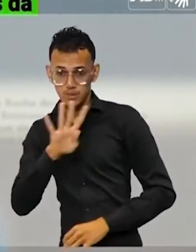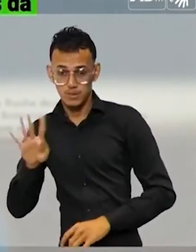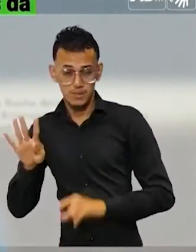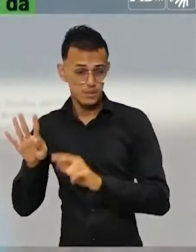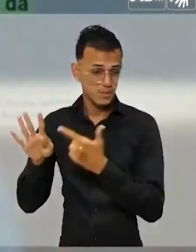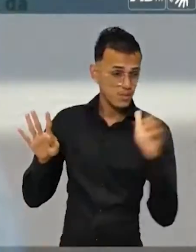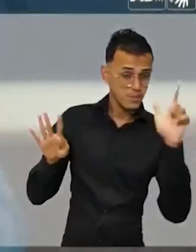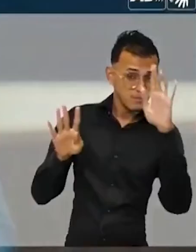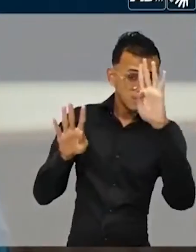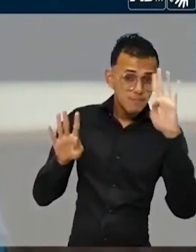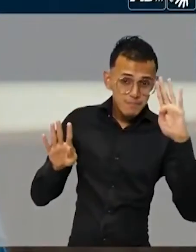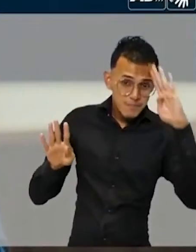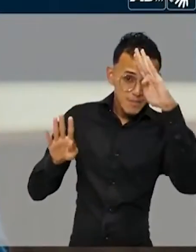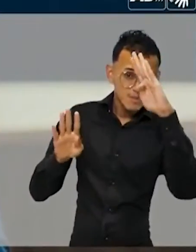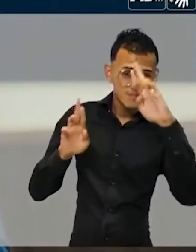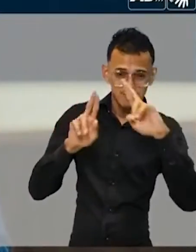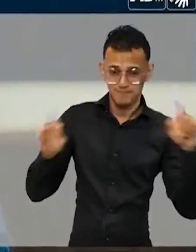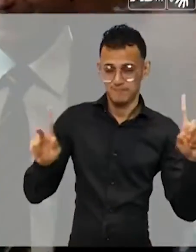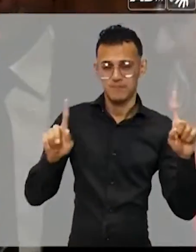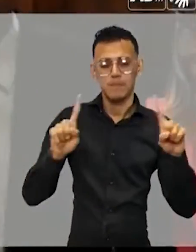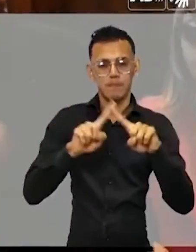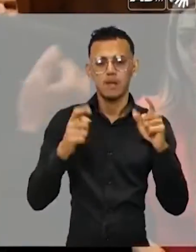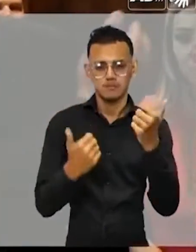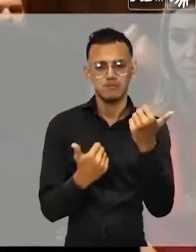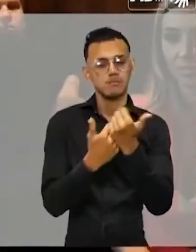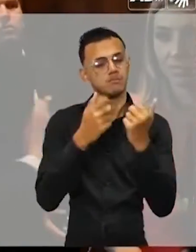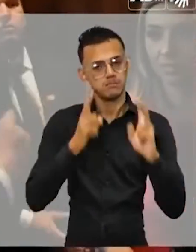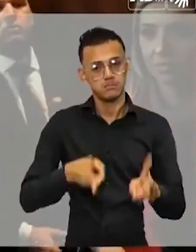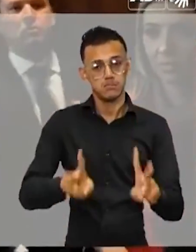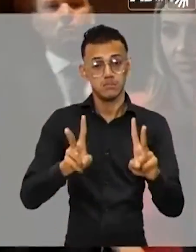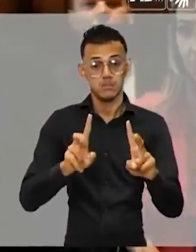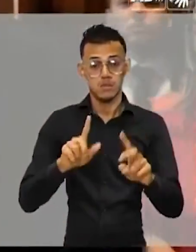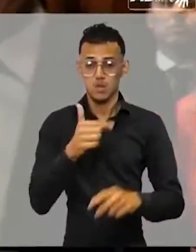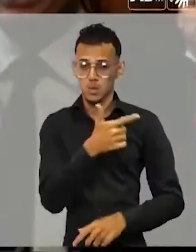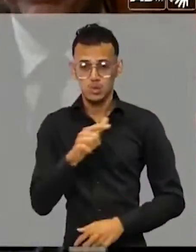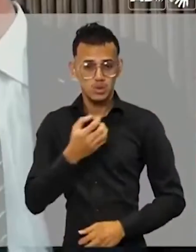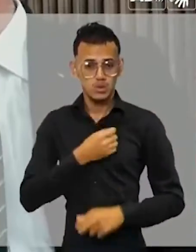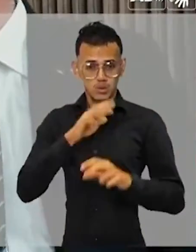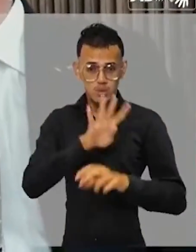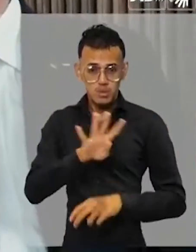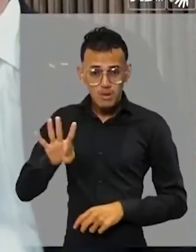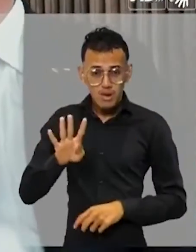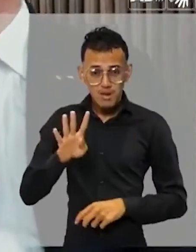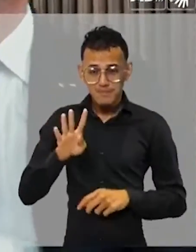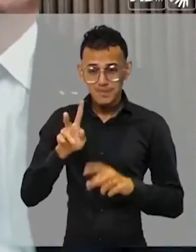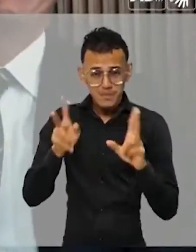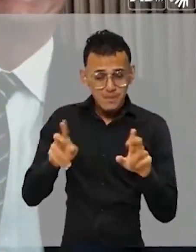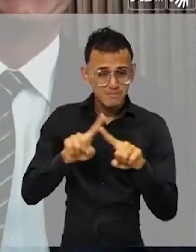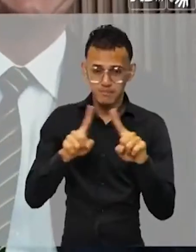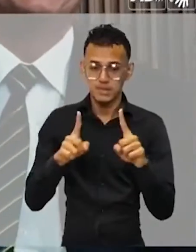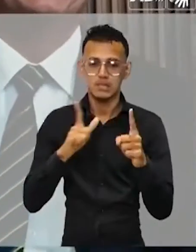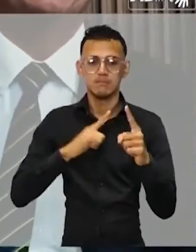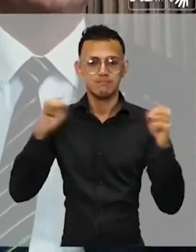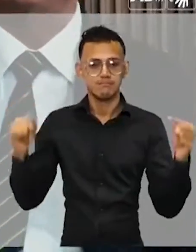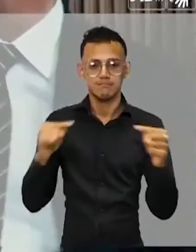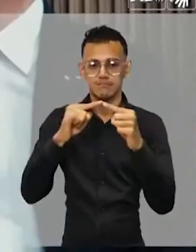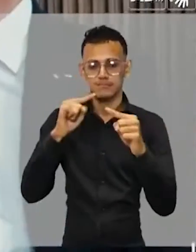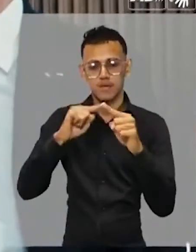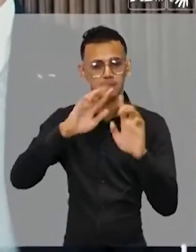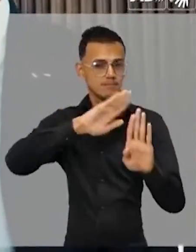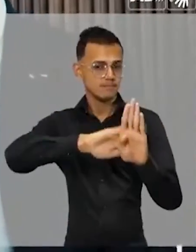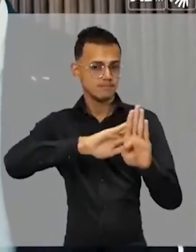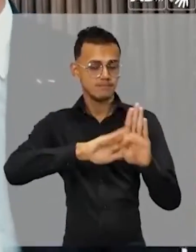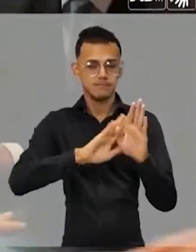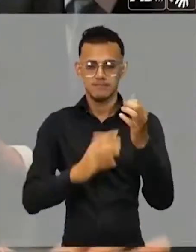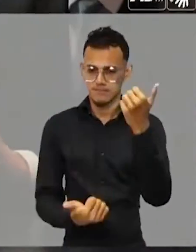44, que é o meu partido. Não temos o mesmo número, temos o mesmo alinhamento ideológico, a favor